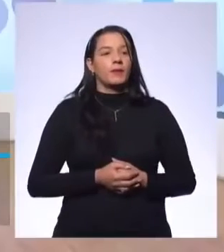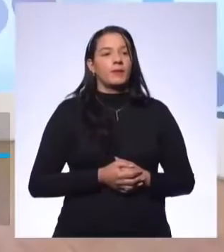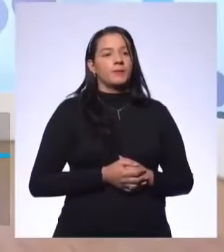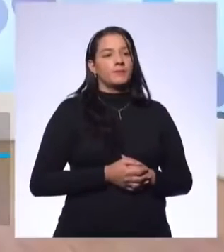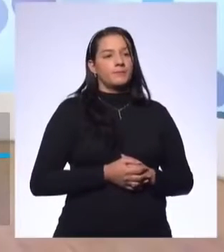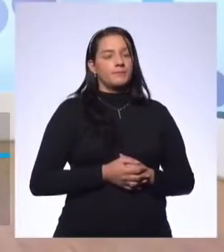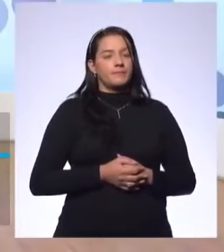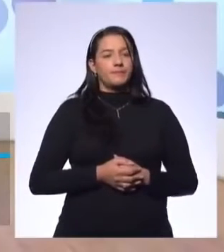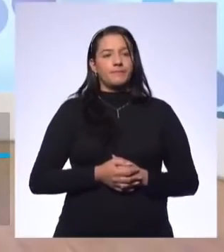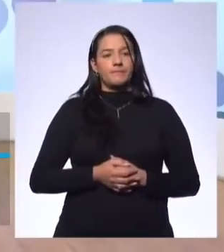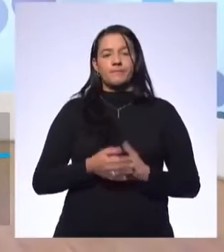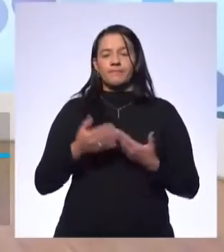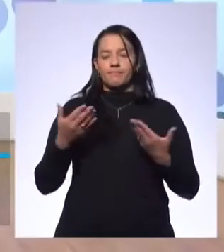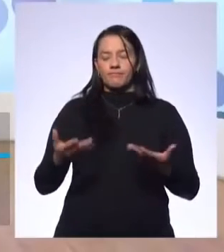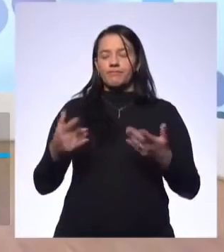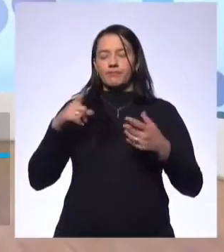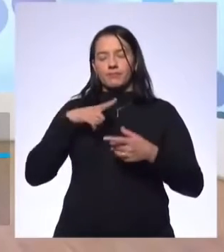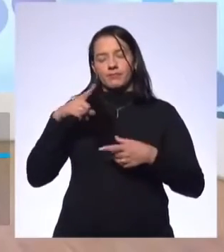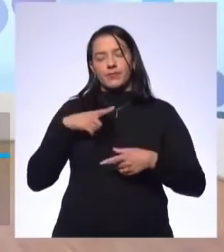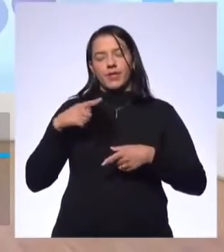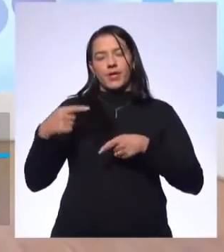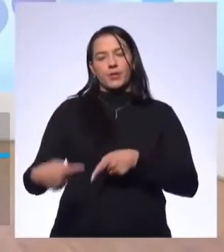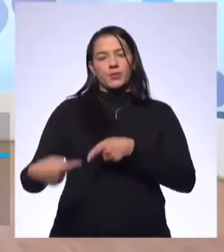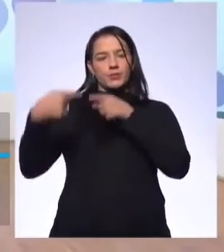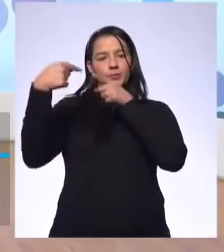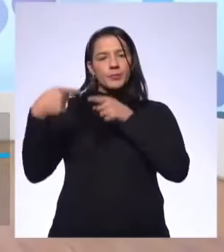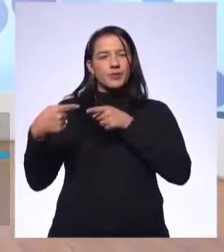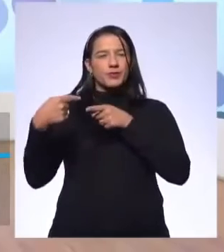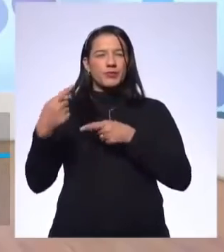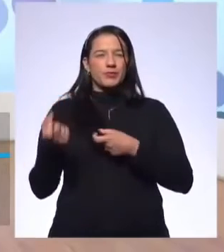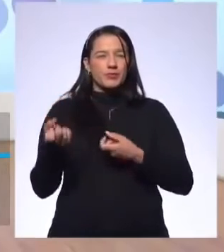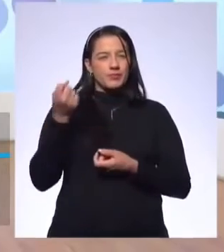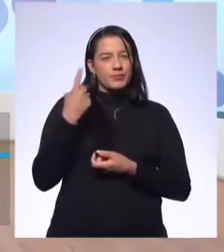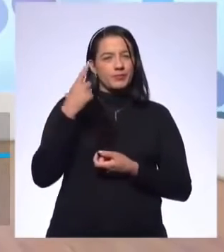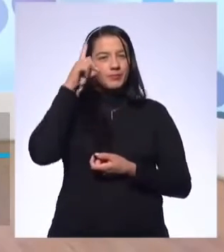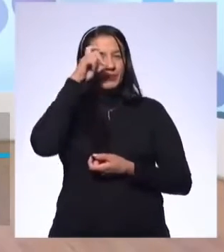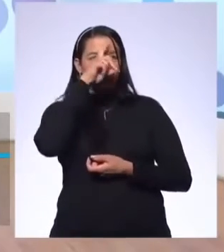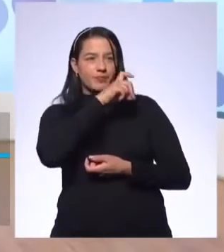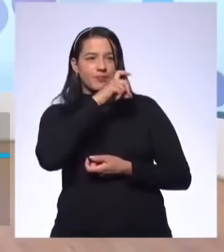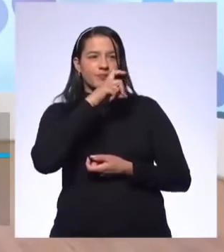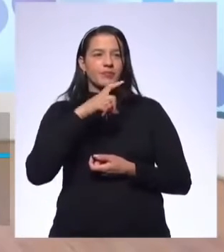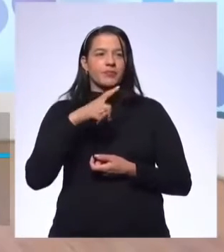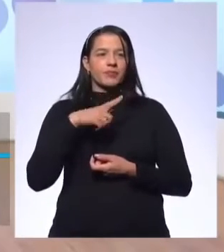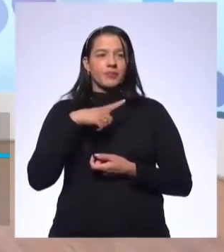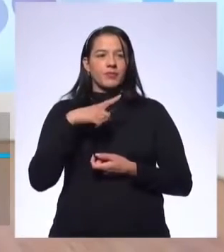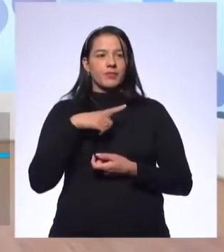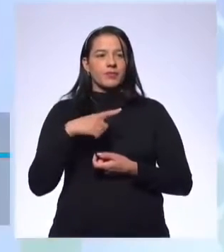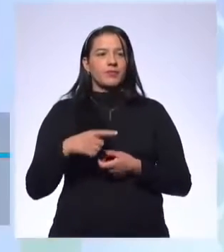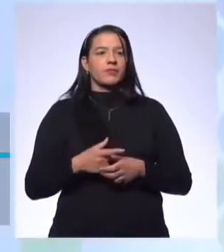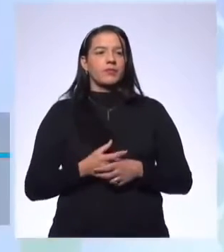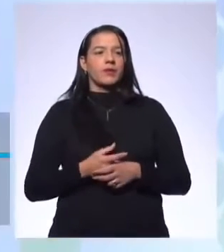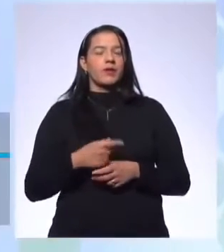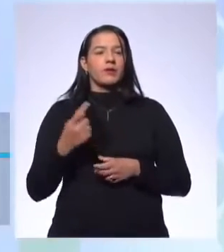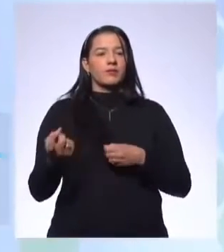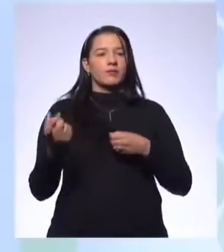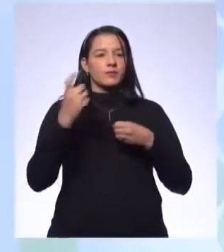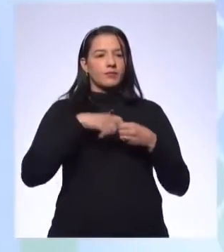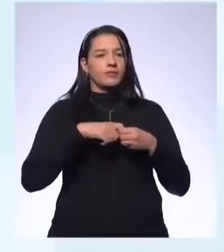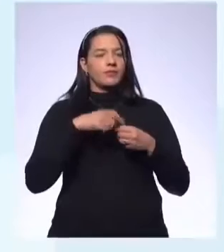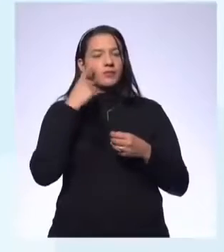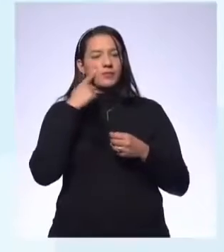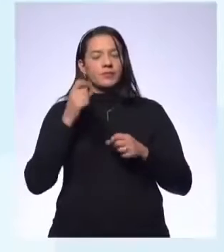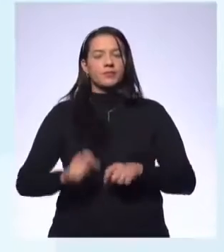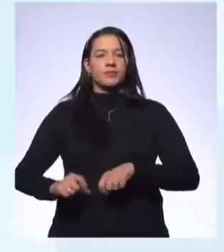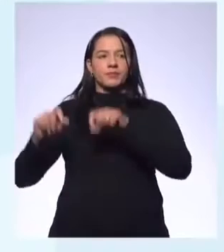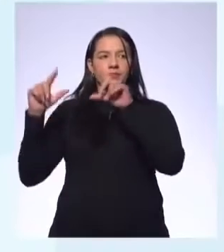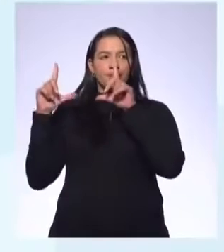Questões polêmicas. Questões polêmicas, porque nós devemos pensar acerca delas, tá bom? E aí a gente volta ali, ó, pro slide.